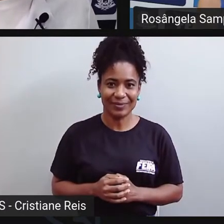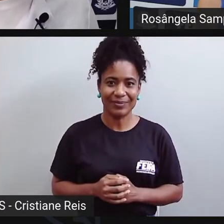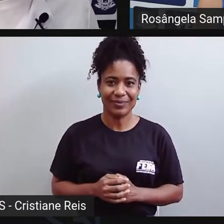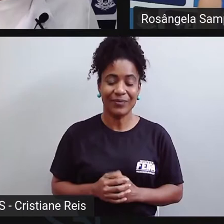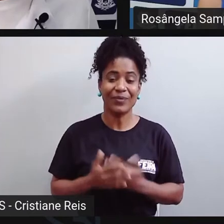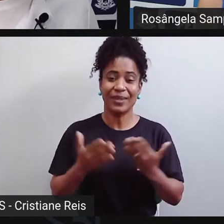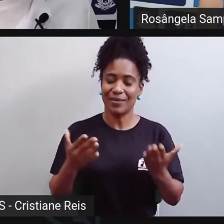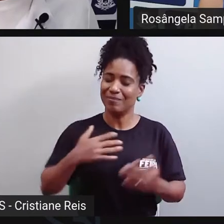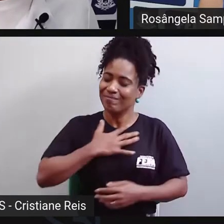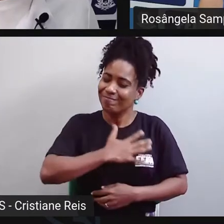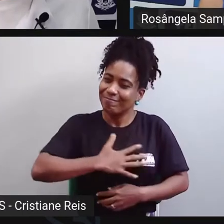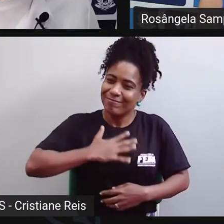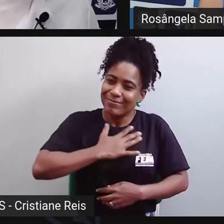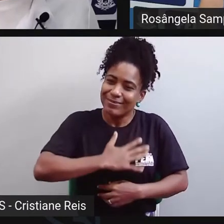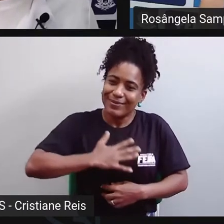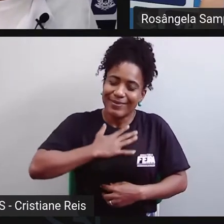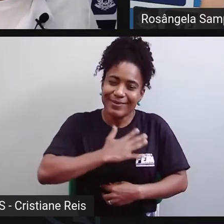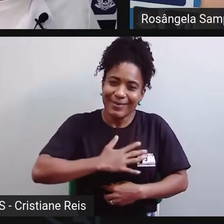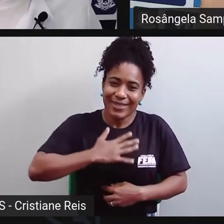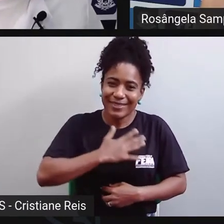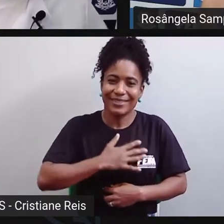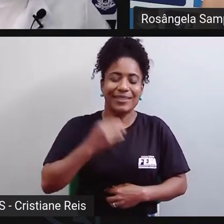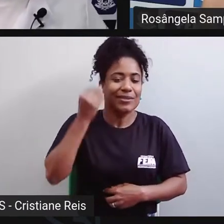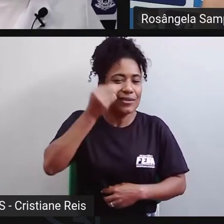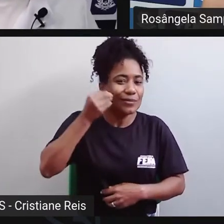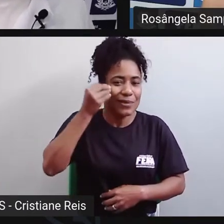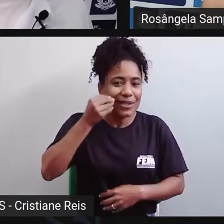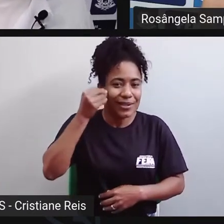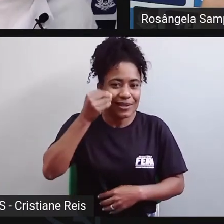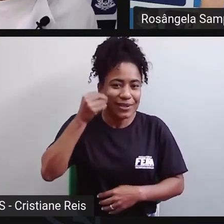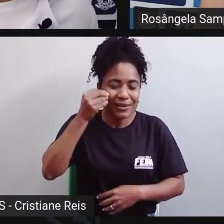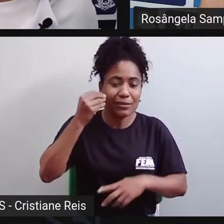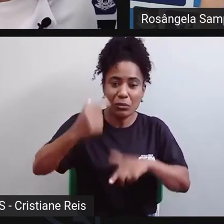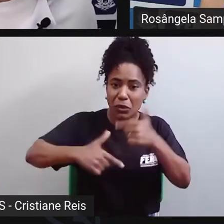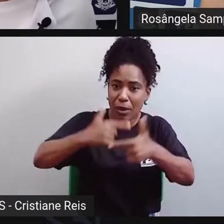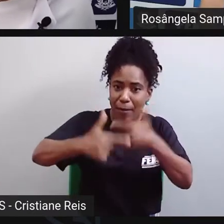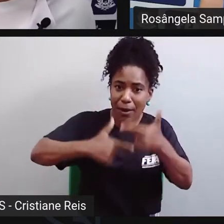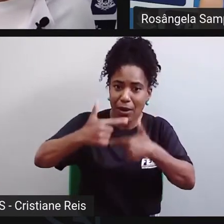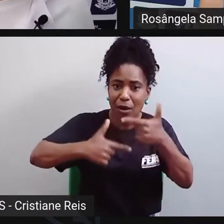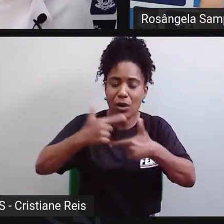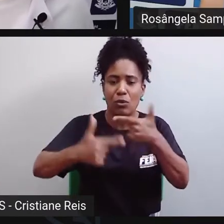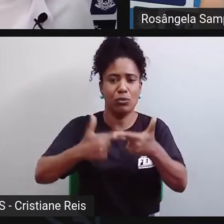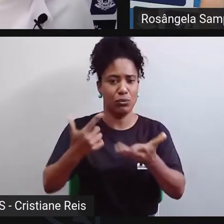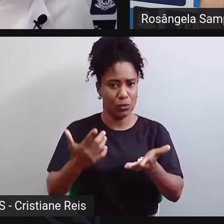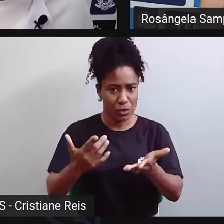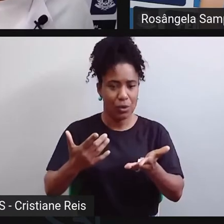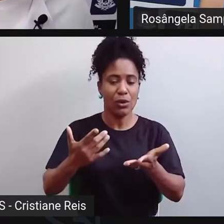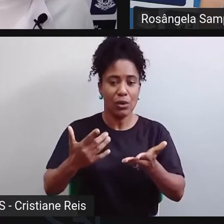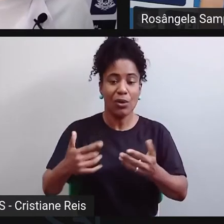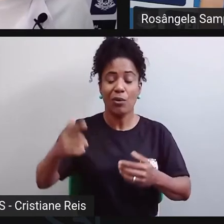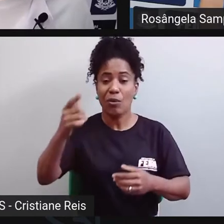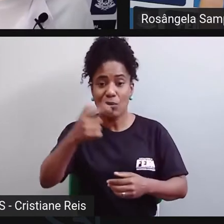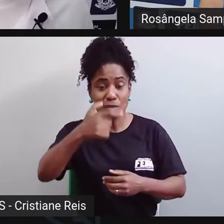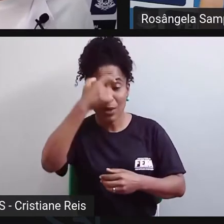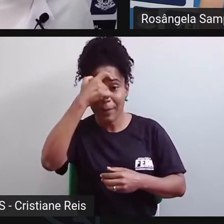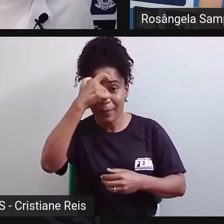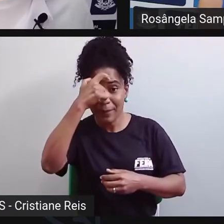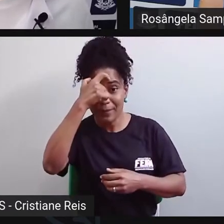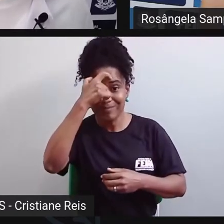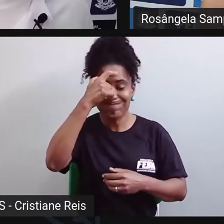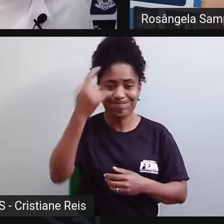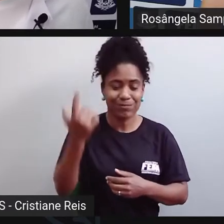falar, né, pra vocês um pouquinho da minha experiência sobre saúde mental, que é uma área que eu trabalho